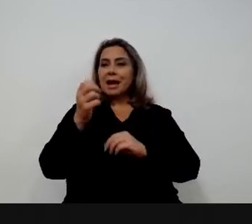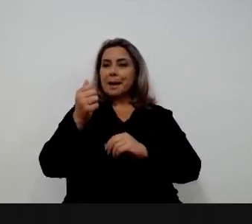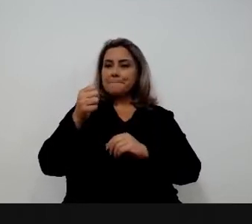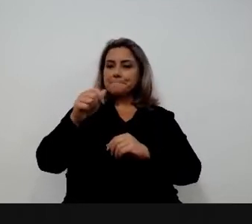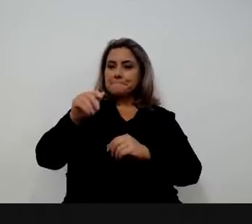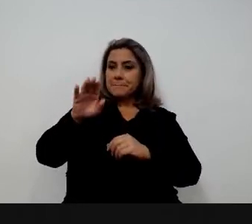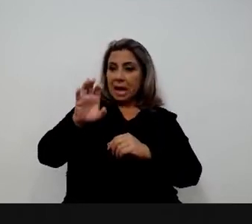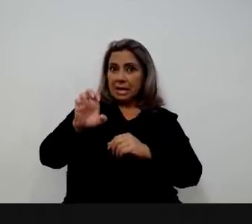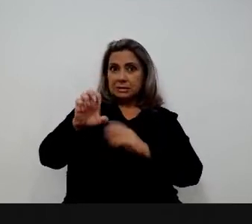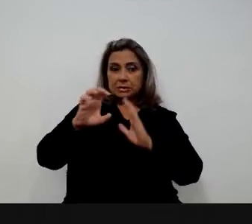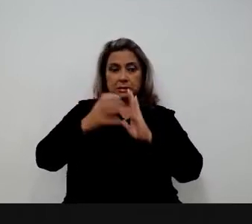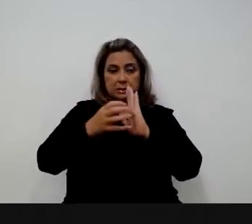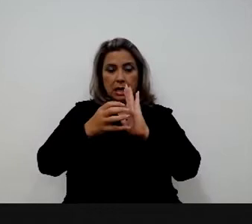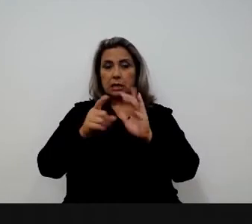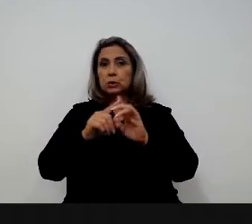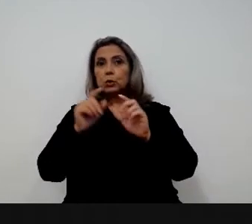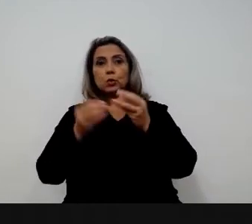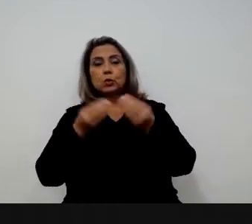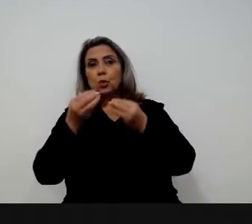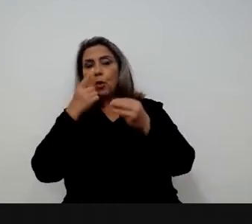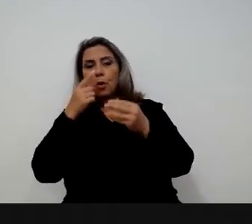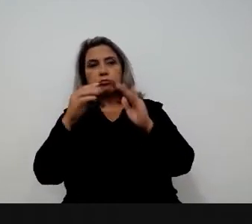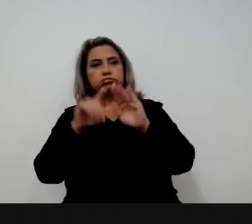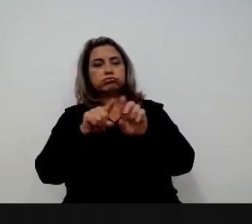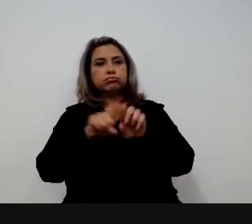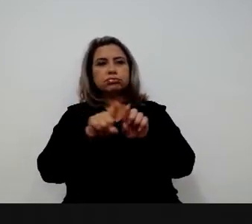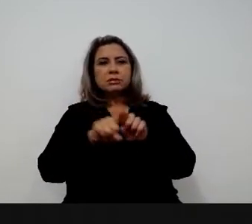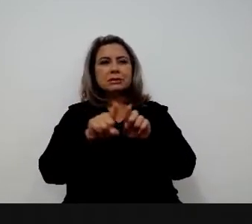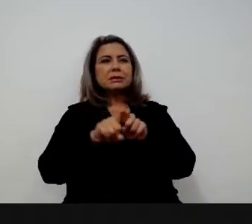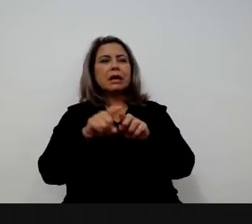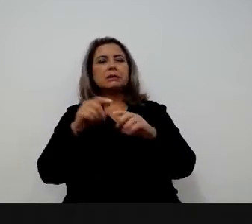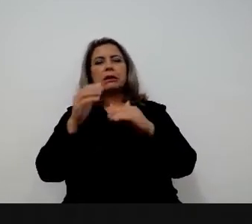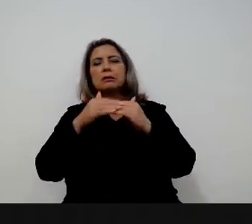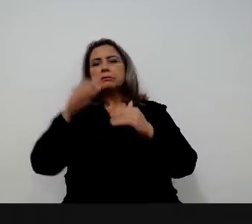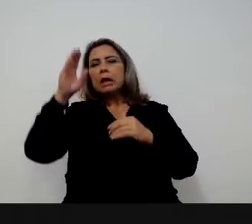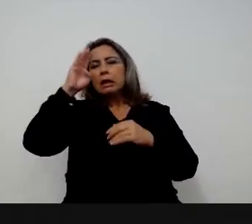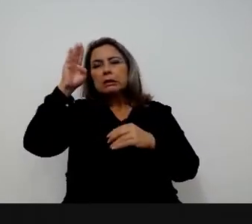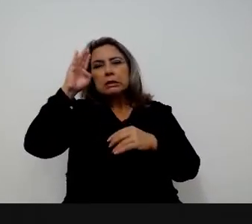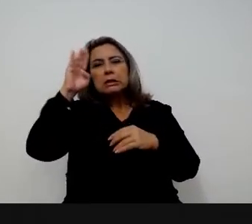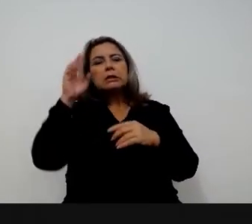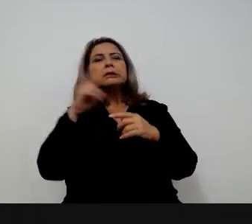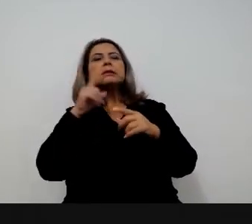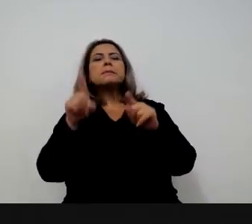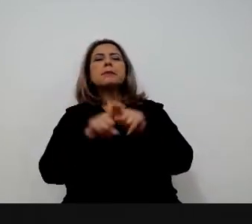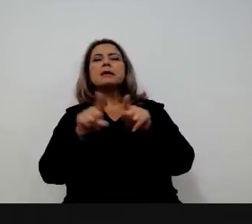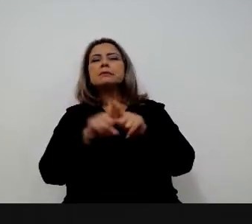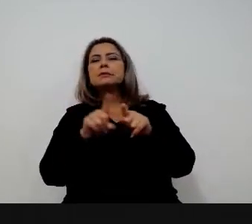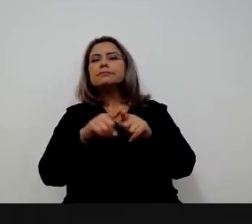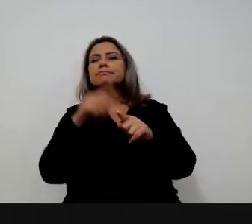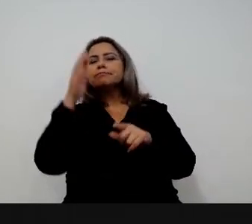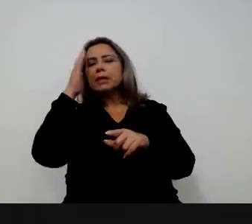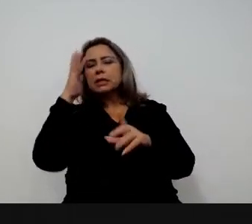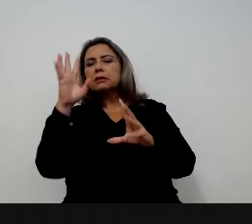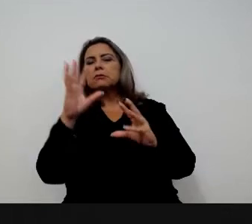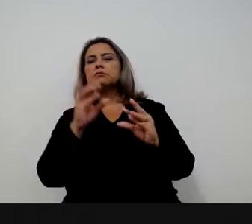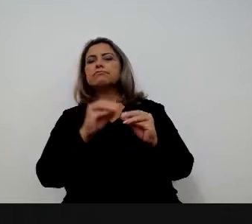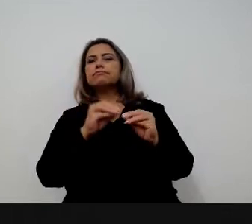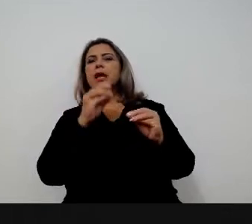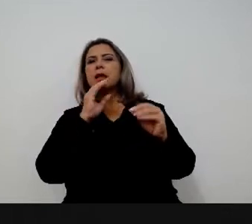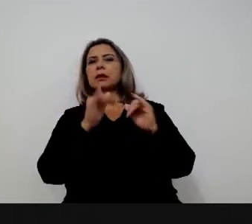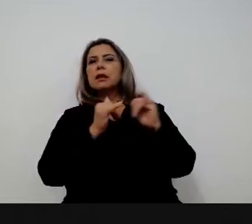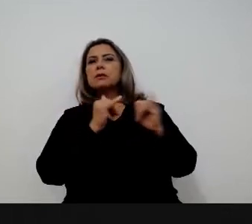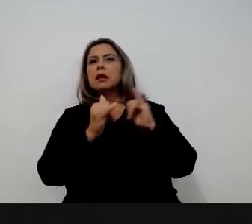com o ambiente de startups, com academia, com, às vezes, desenvolvedores independentes, e a gente consegue, a partir daí, colher